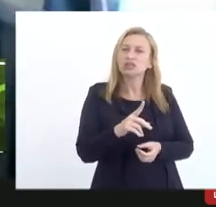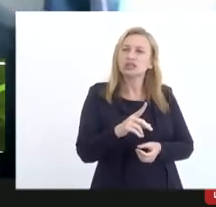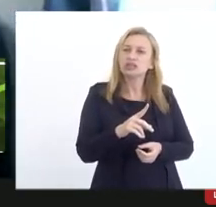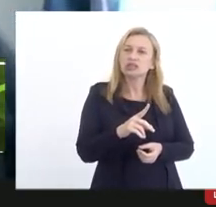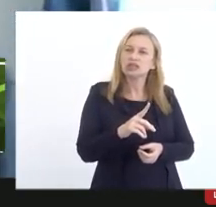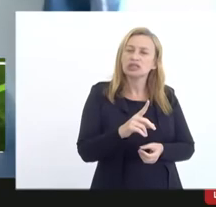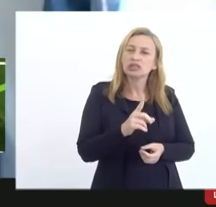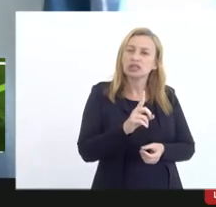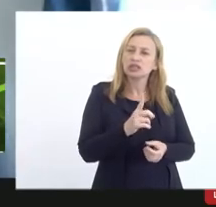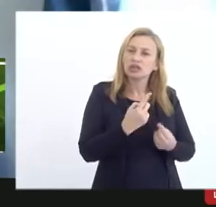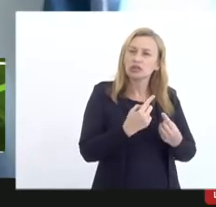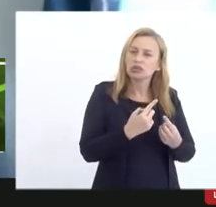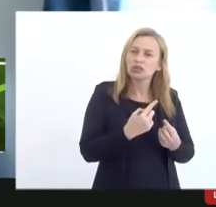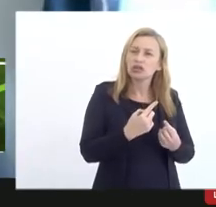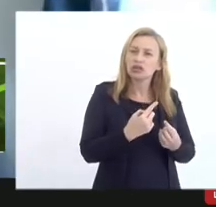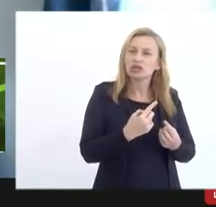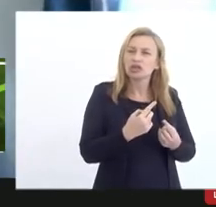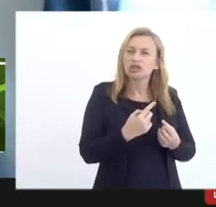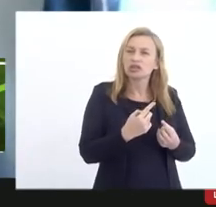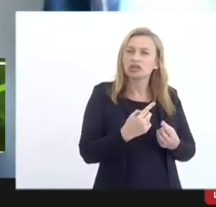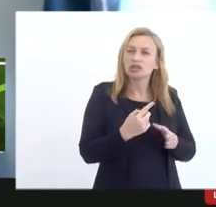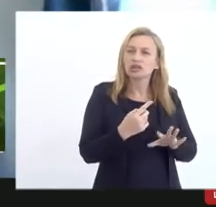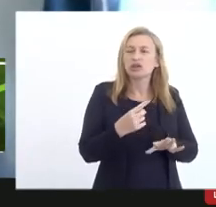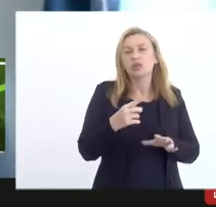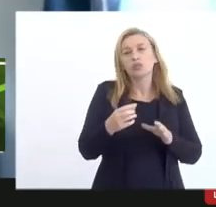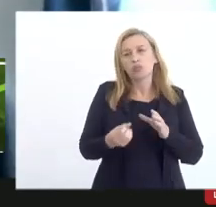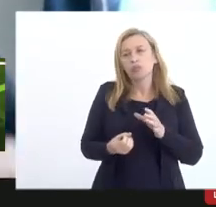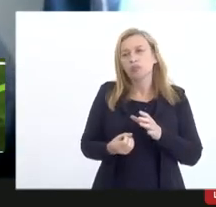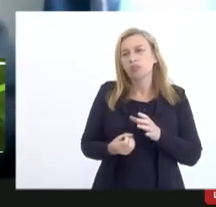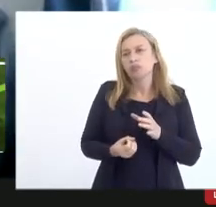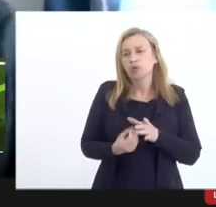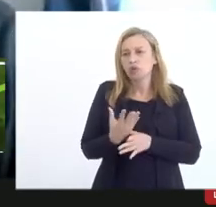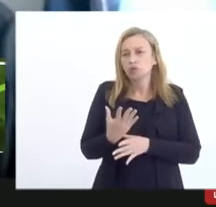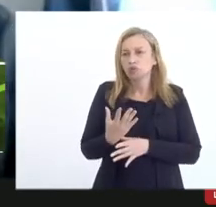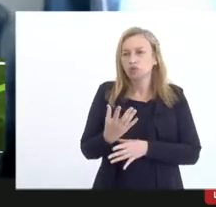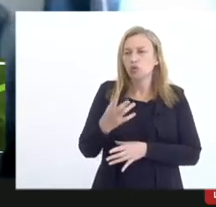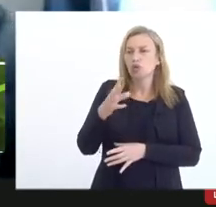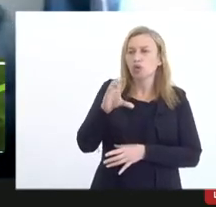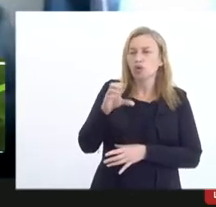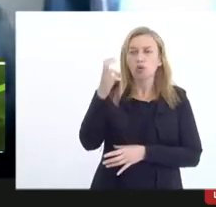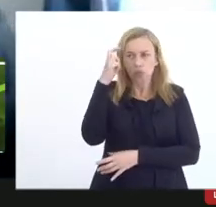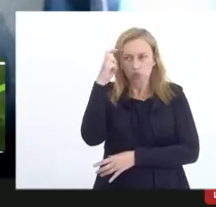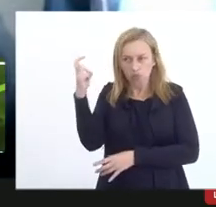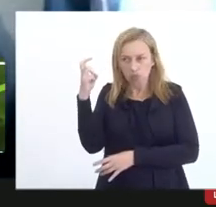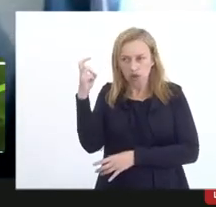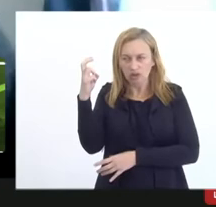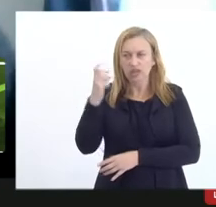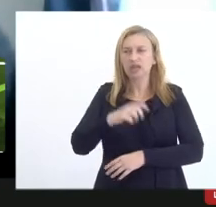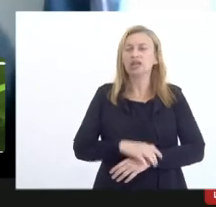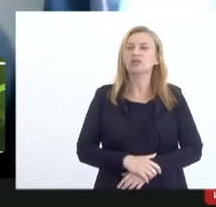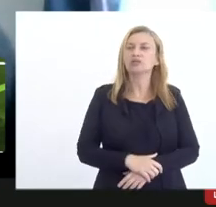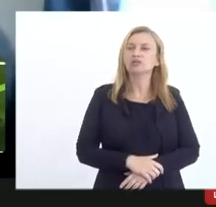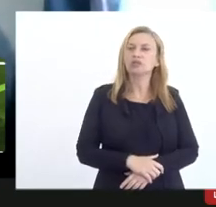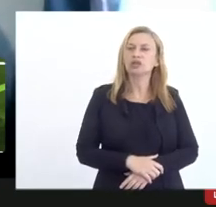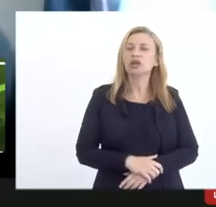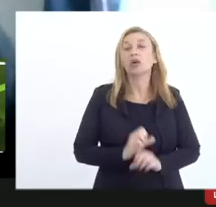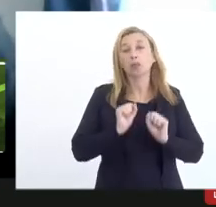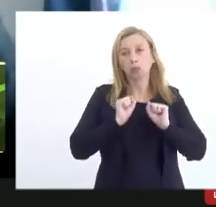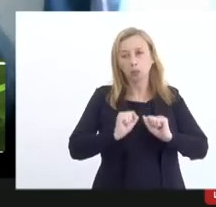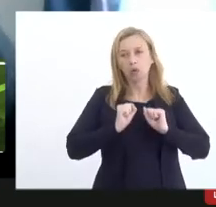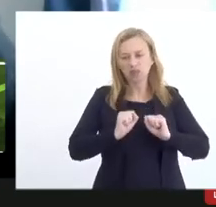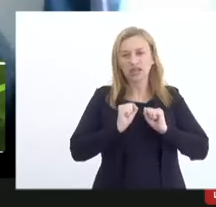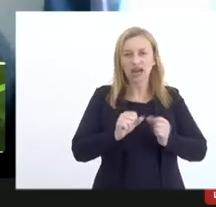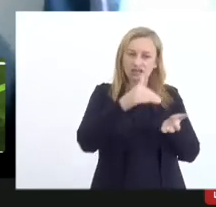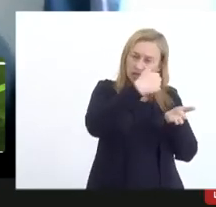produtor cultural dizendo o seguinte que poderá a